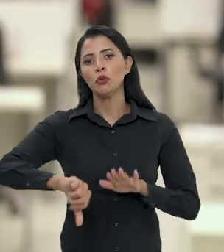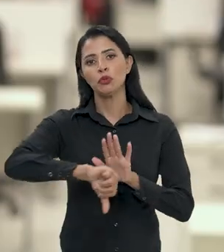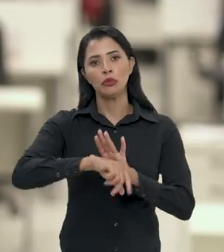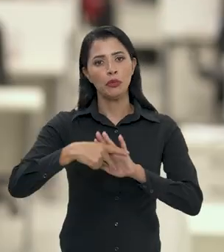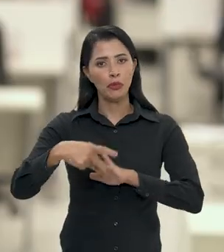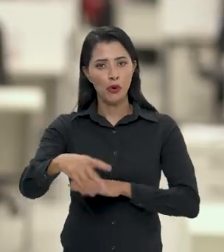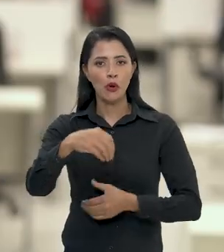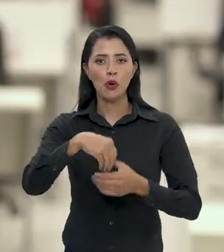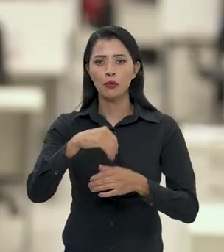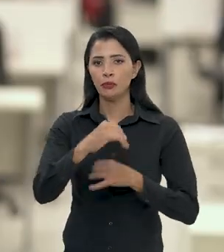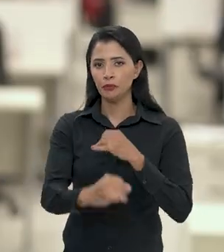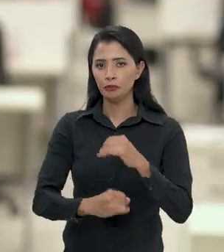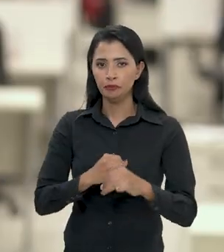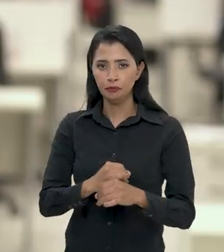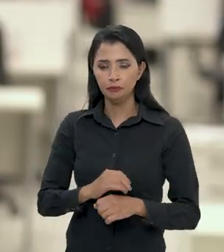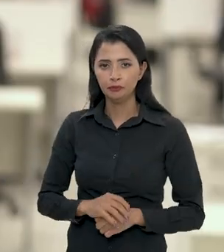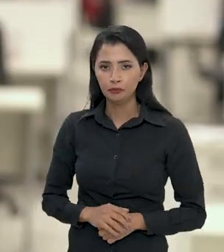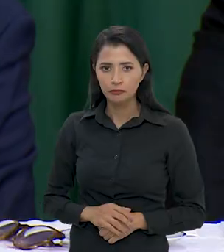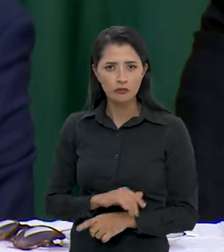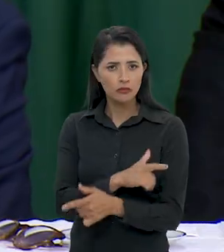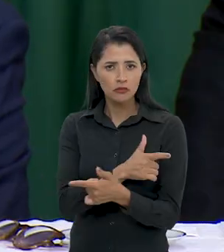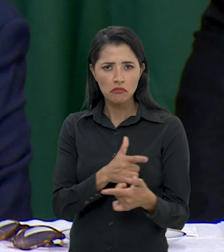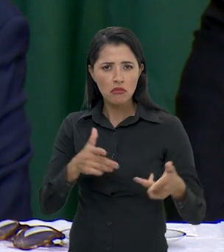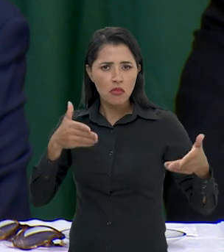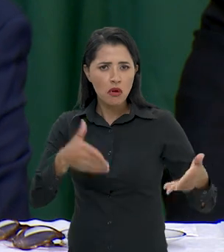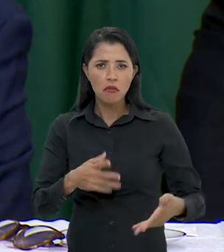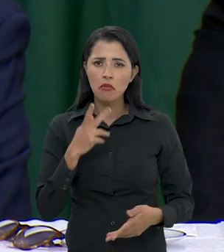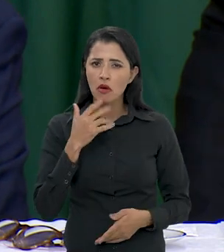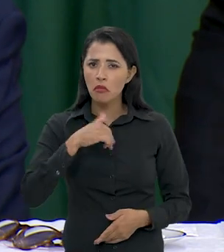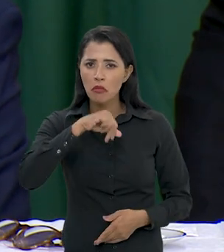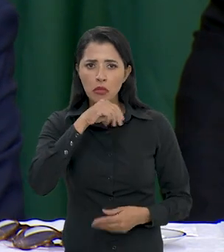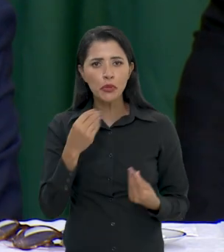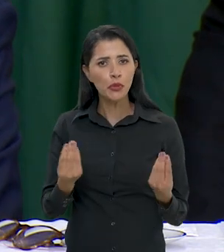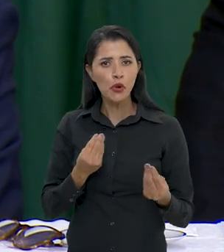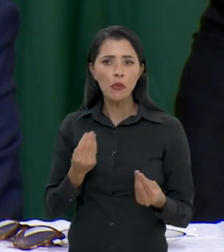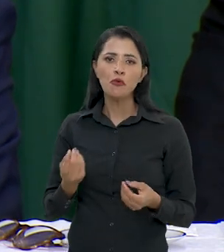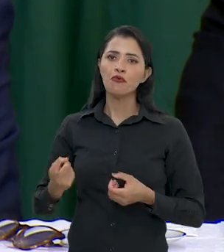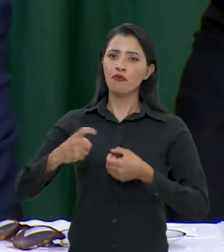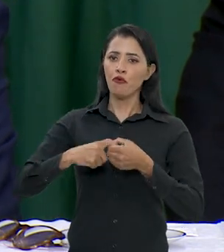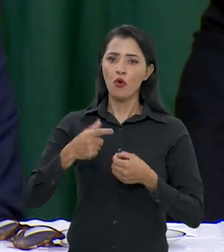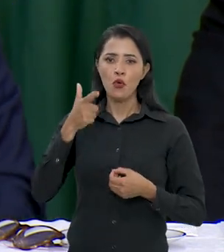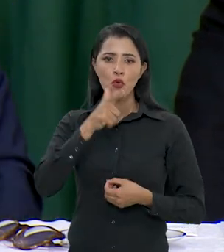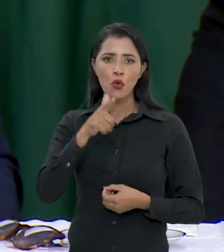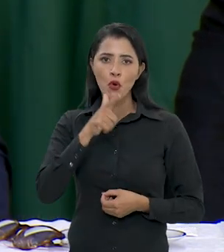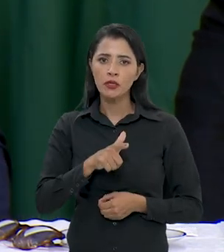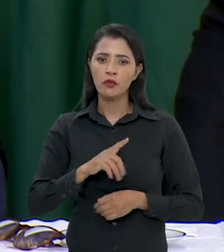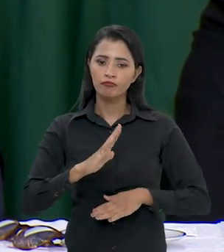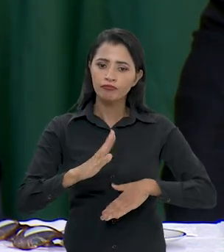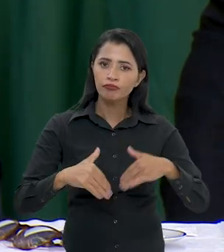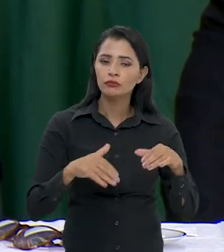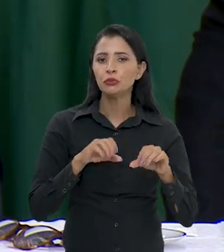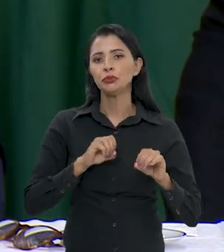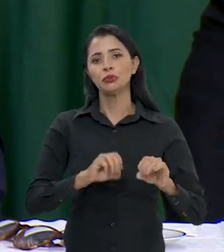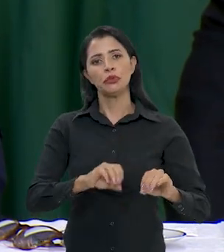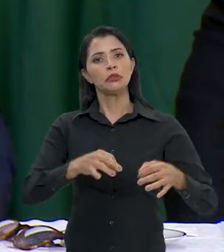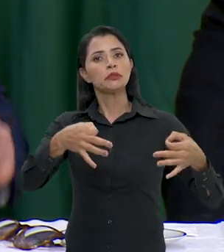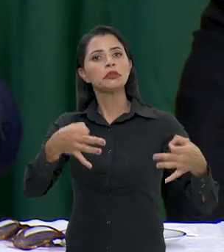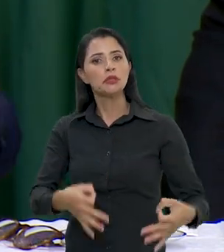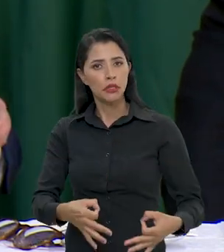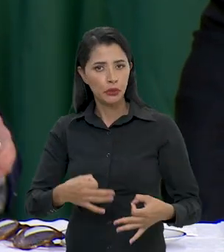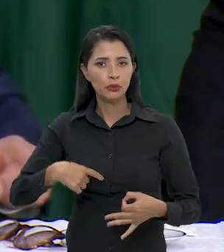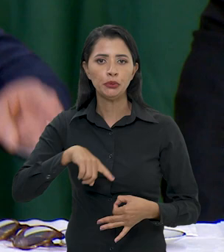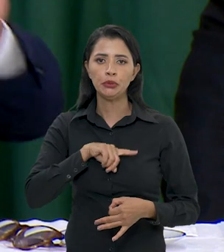ódio e outros crimes na internet. Sem a participação dos pais, a gente não recupera um